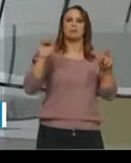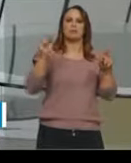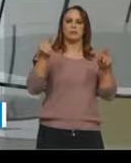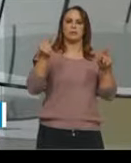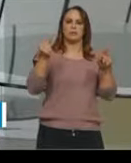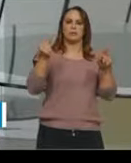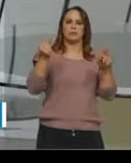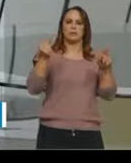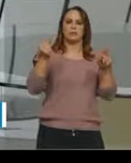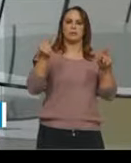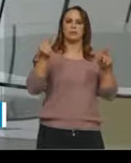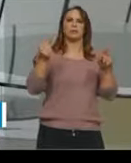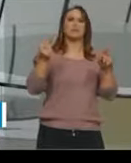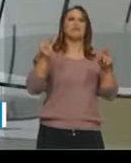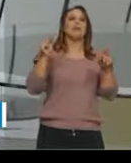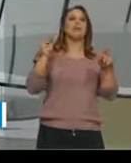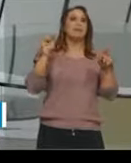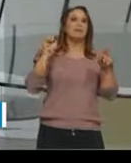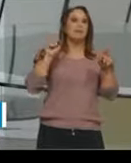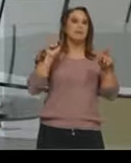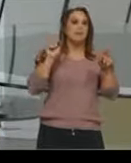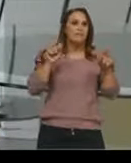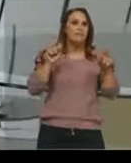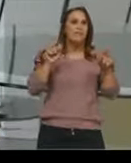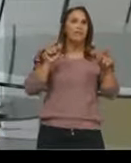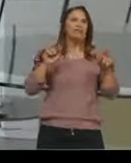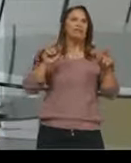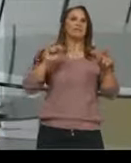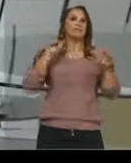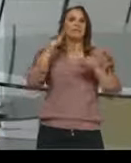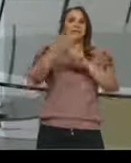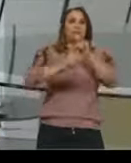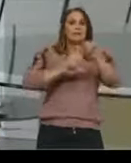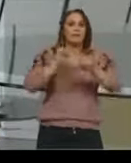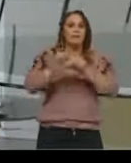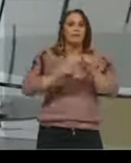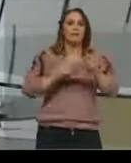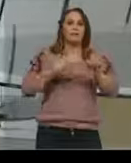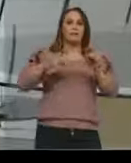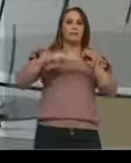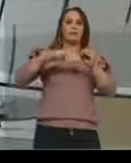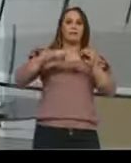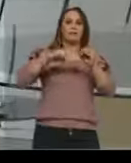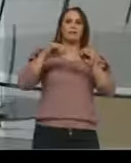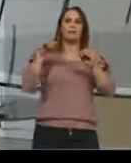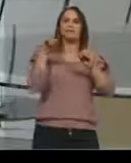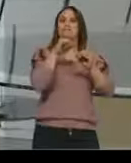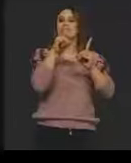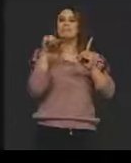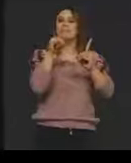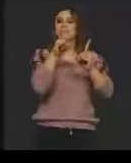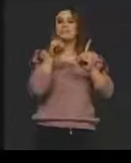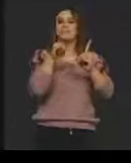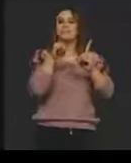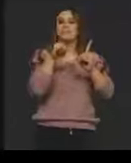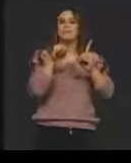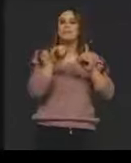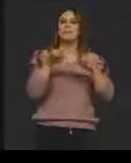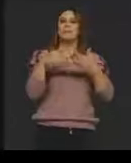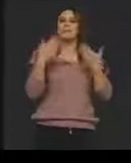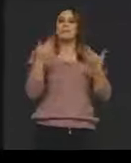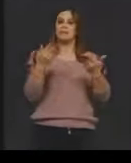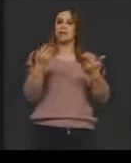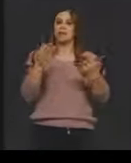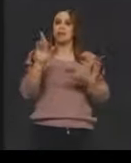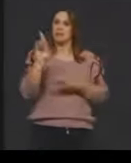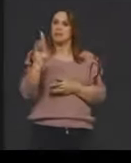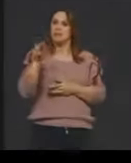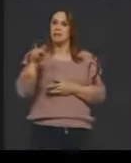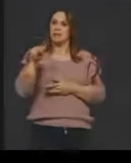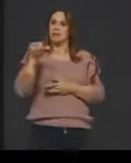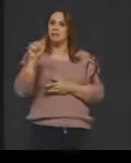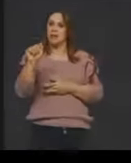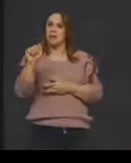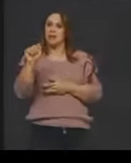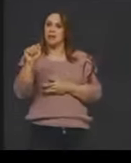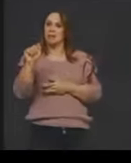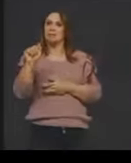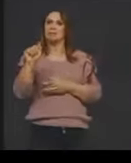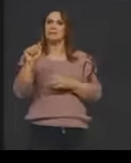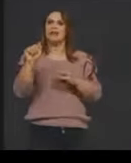negativa. Então a molécula de DNA, ela é carregada negativamente. Guardem isso que vai ser importante.